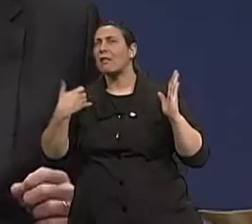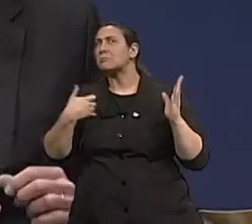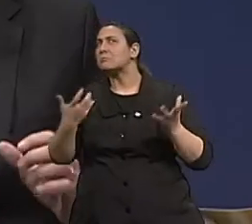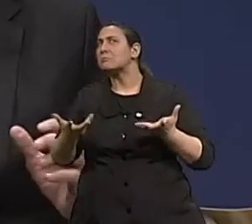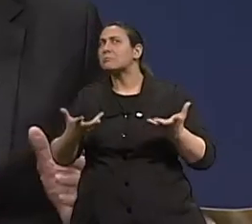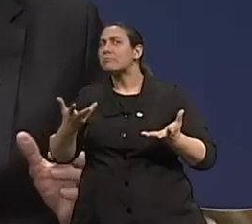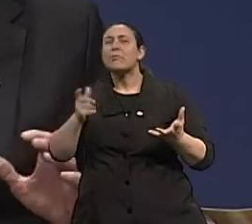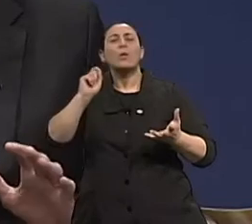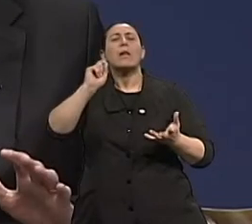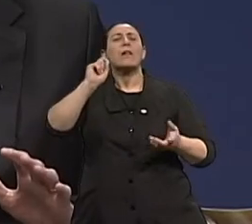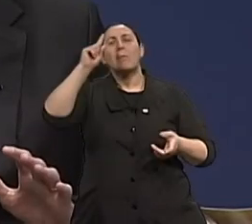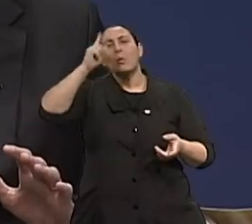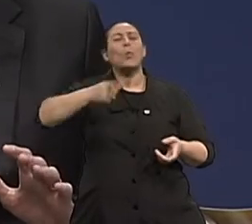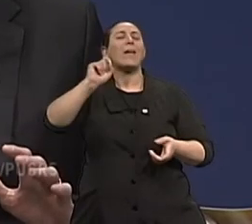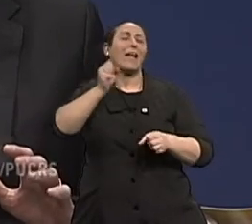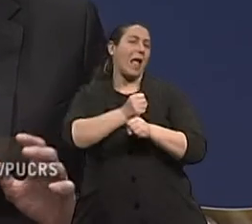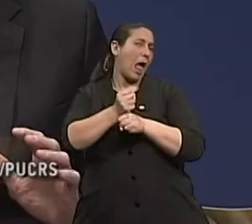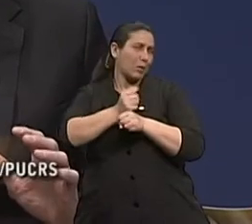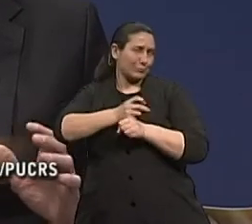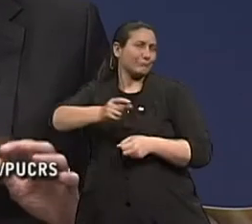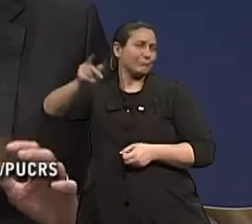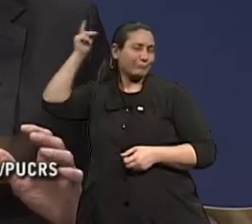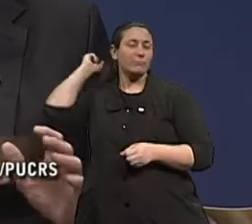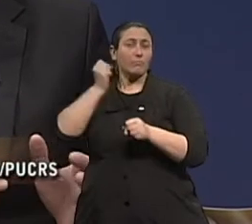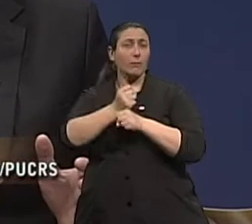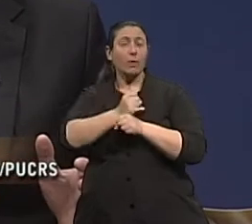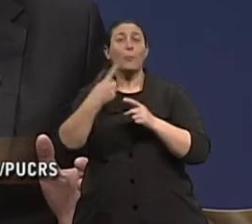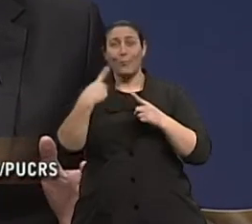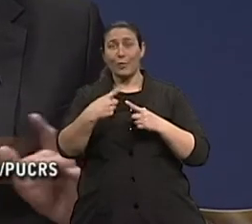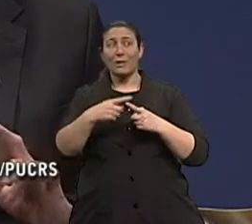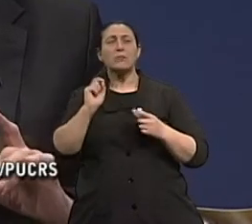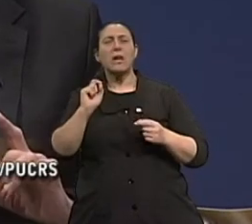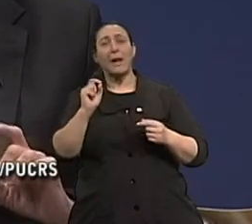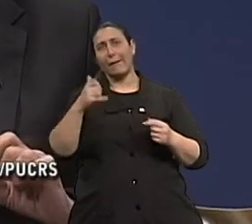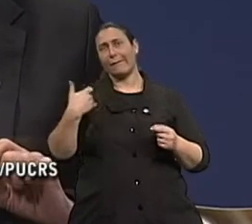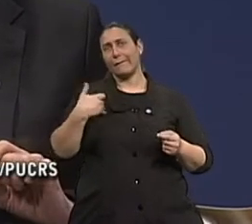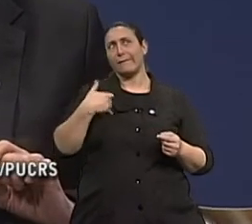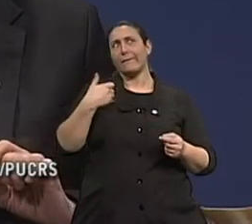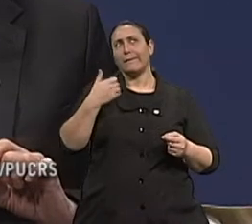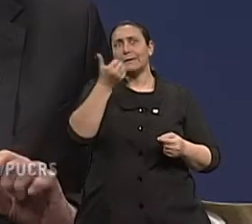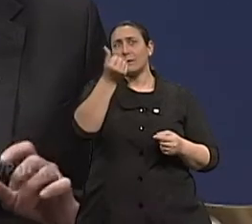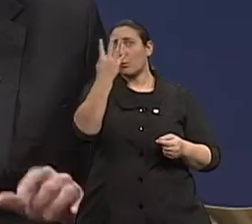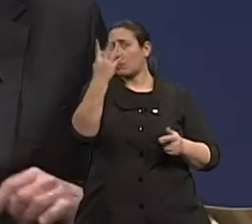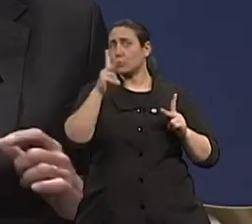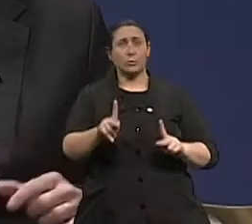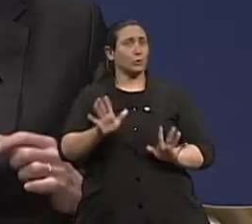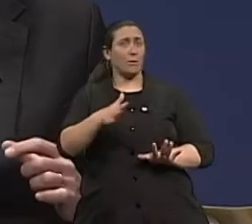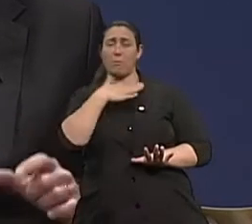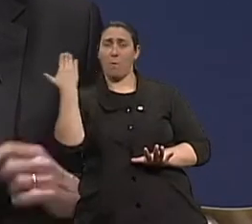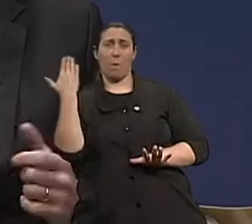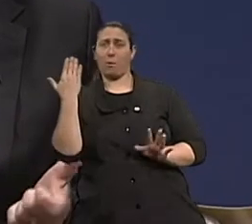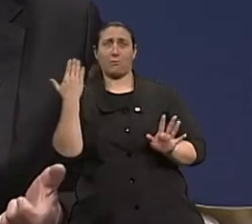assim, determinada há muito tempo atrás, quando a expectativa de vida no Brasil era 64 anos. Então, em